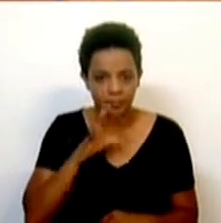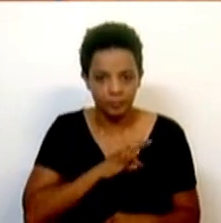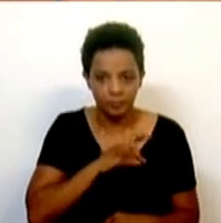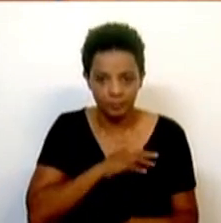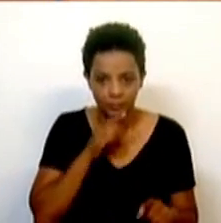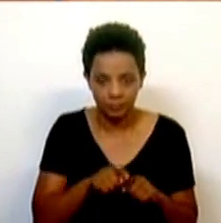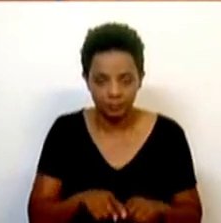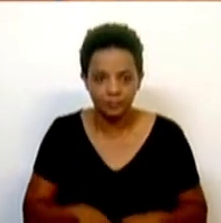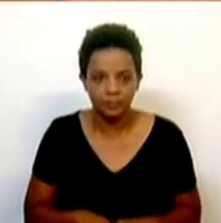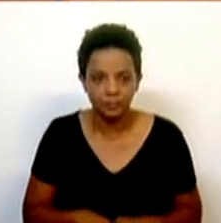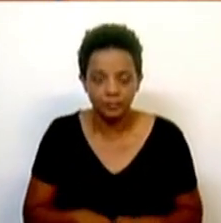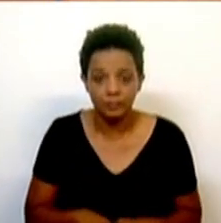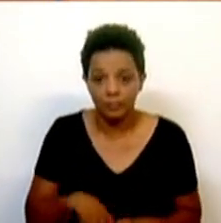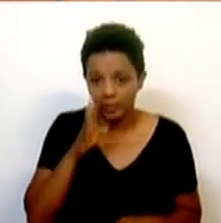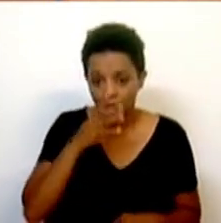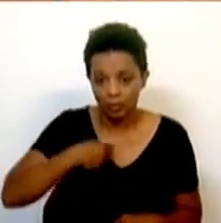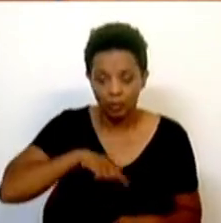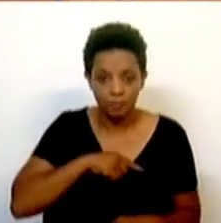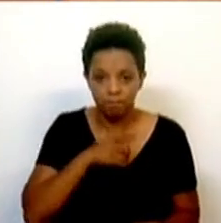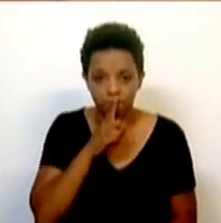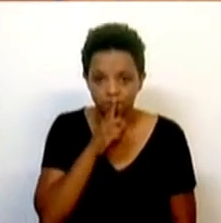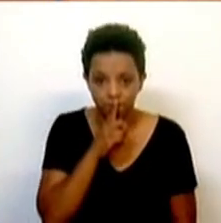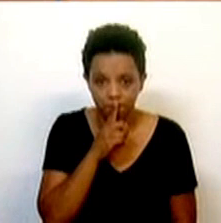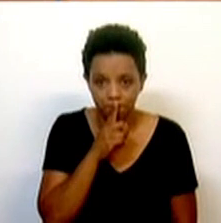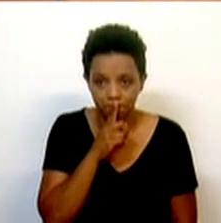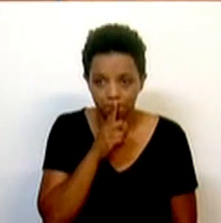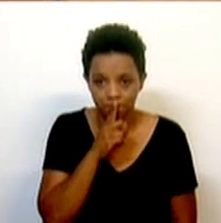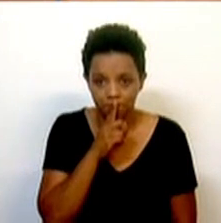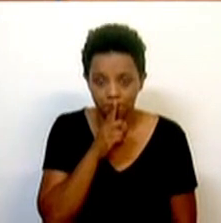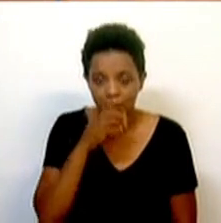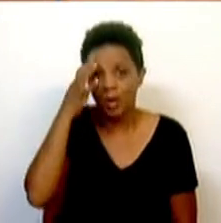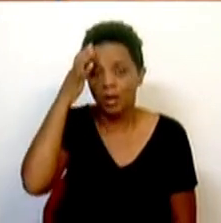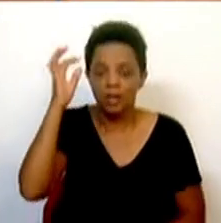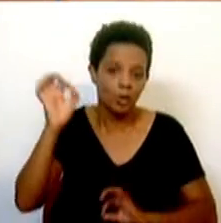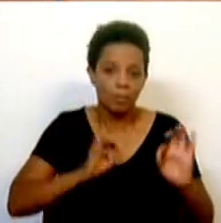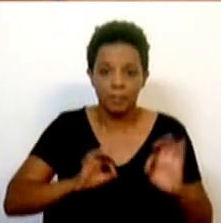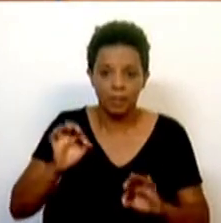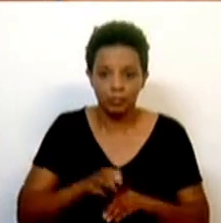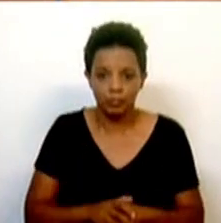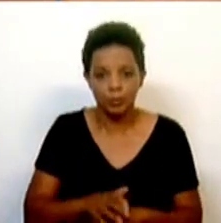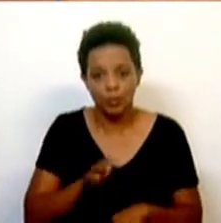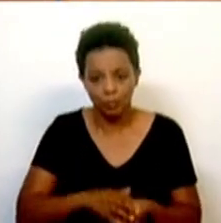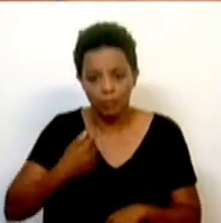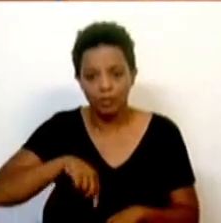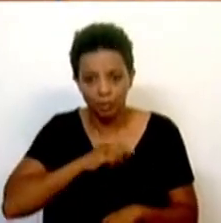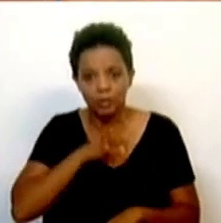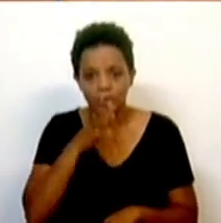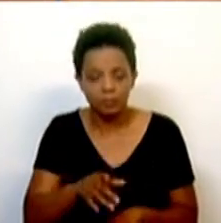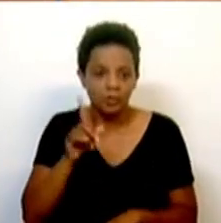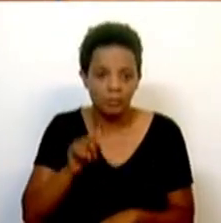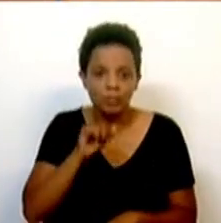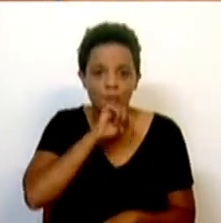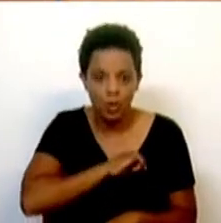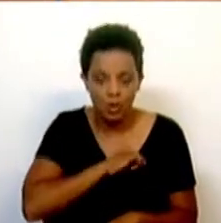eu julgo que se nós nada tivéssemos dito, estava aqui de El Rey que não preparámos. Como dissemos, e como por acaso